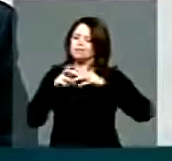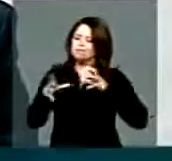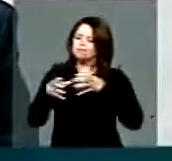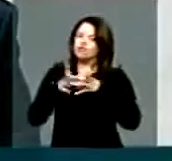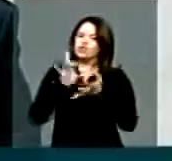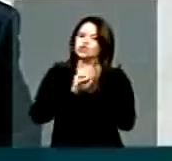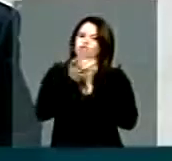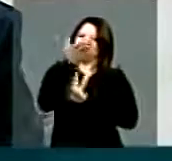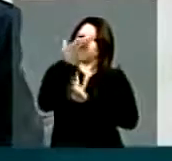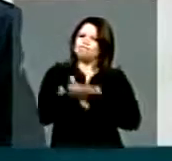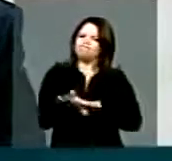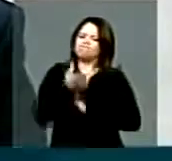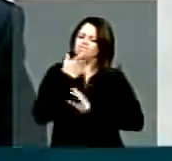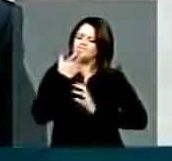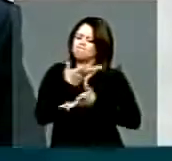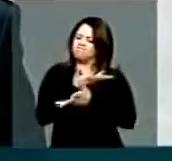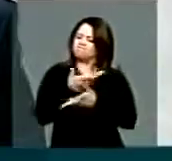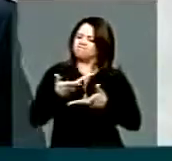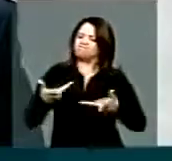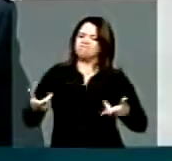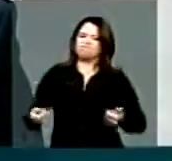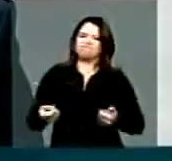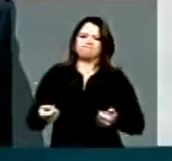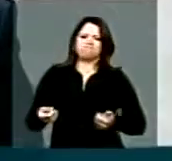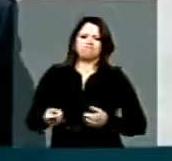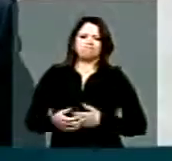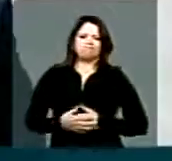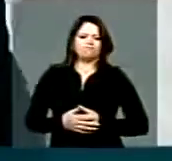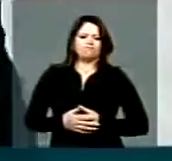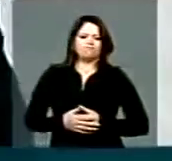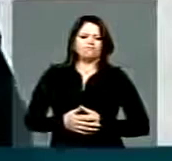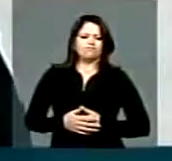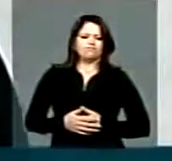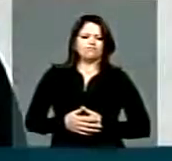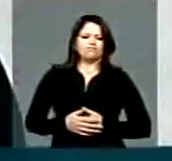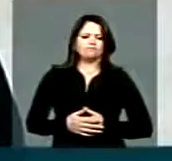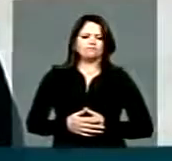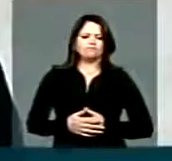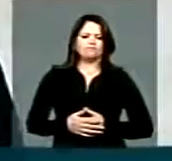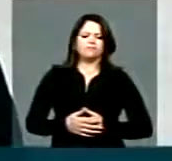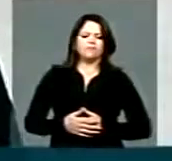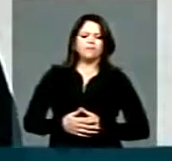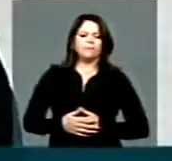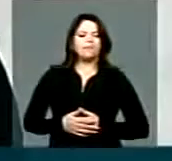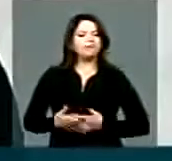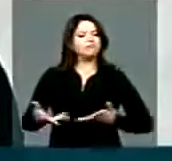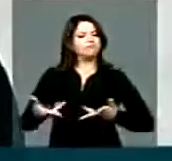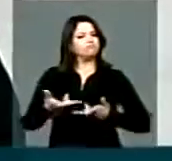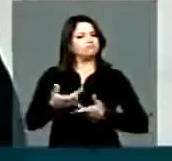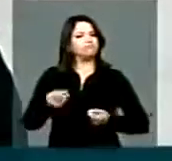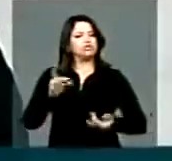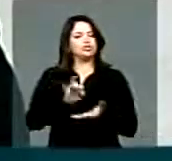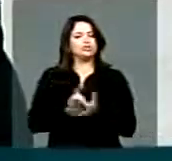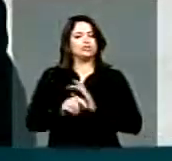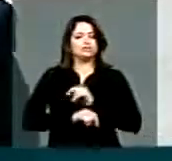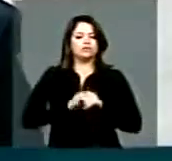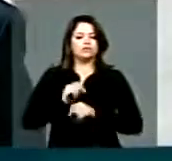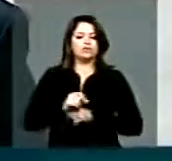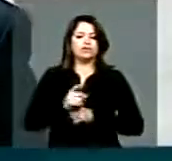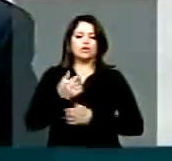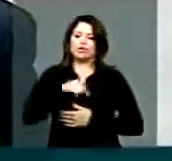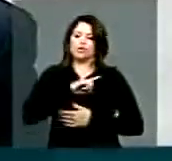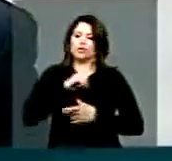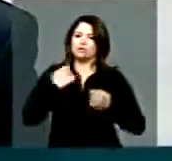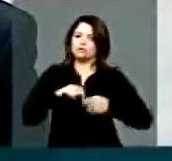Excelência conduz com carladia, com amor, com carinho, com determinação. E nós